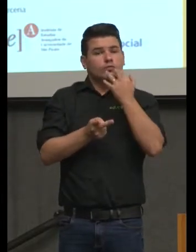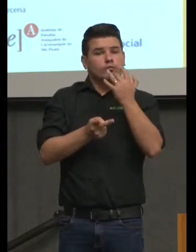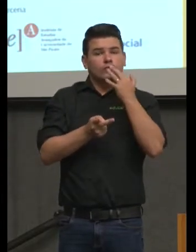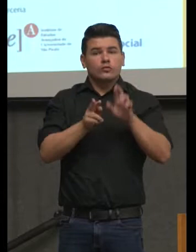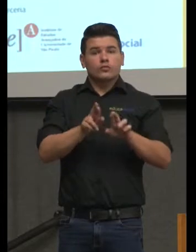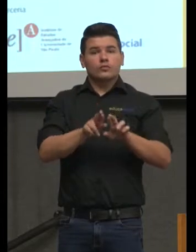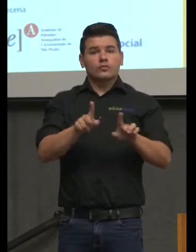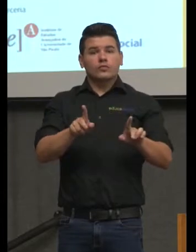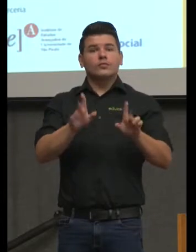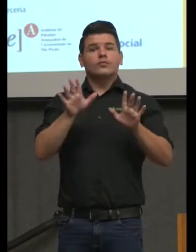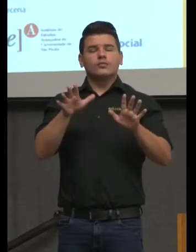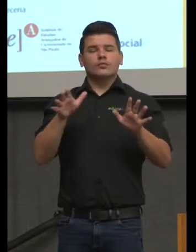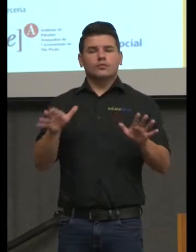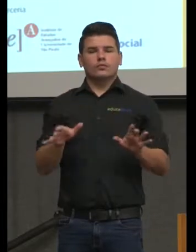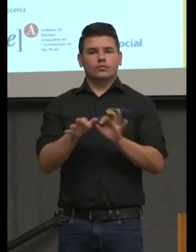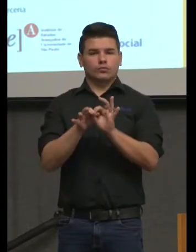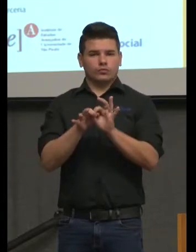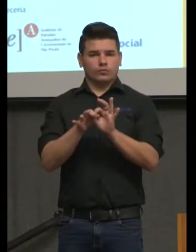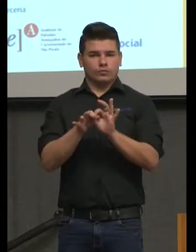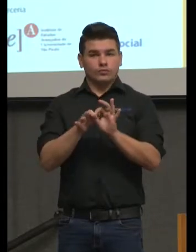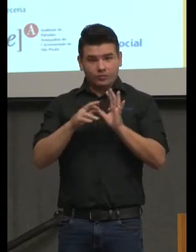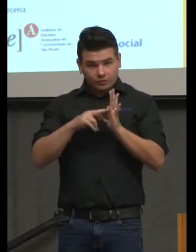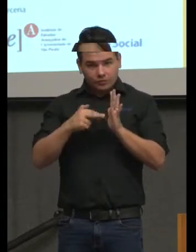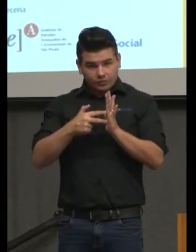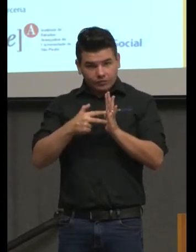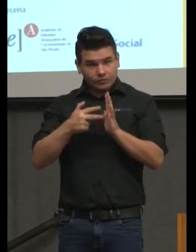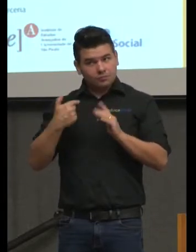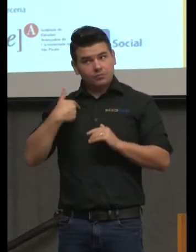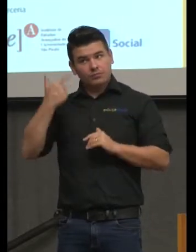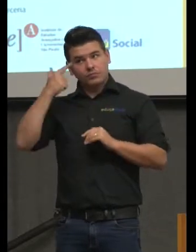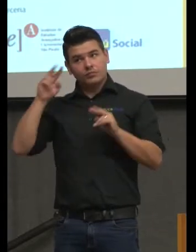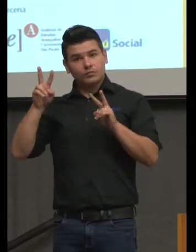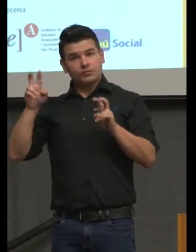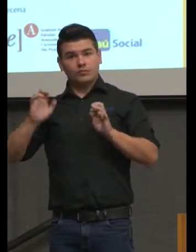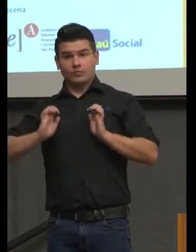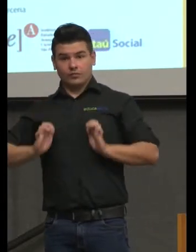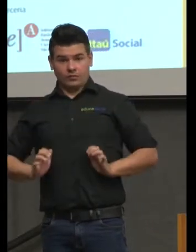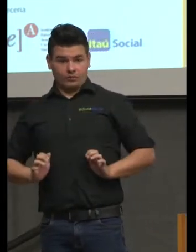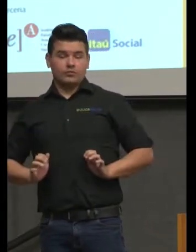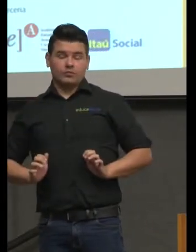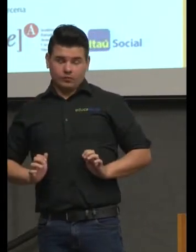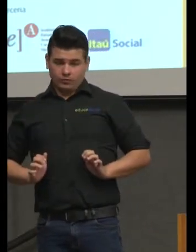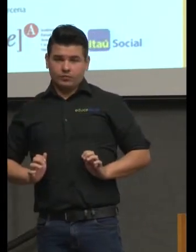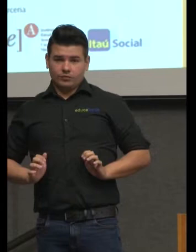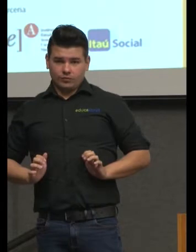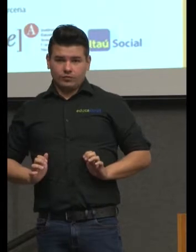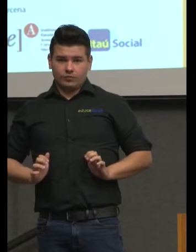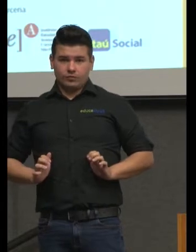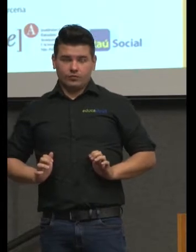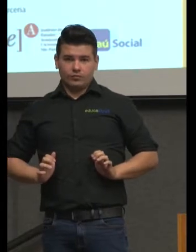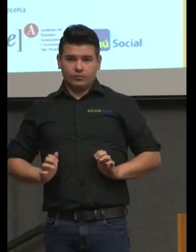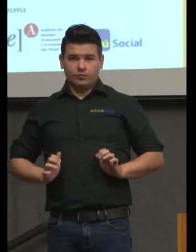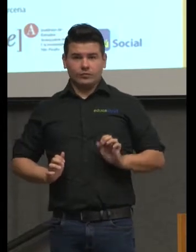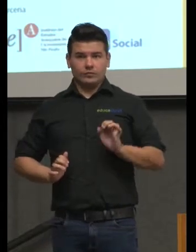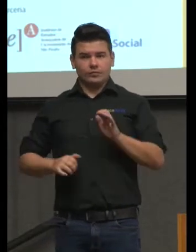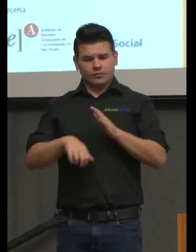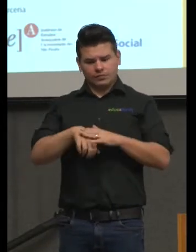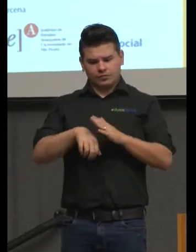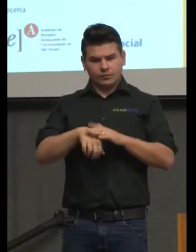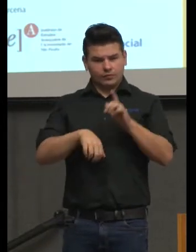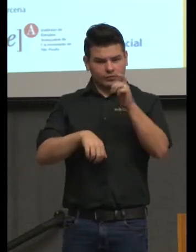dá sim para pensar ética em uma aula de inglês se eu tiver